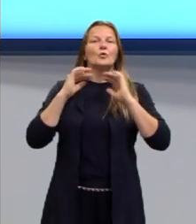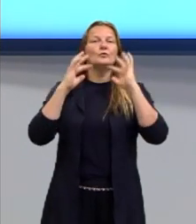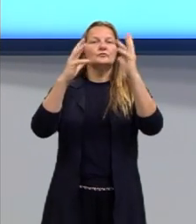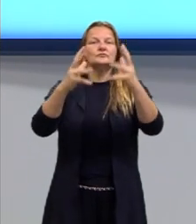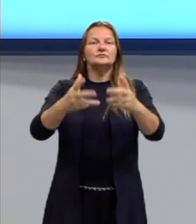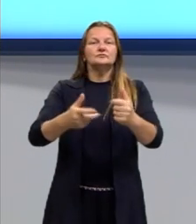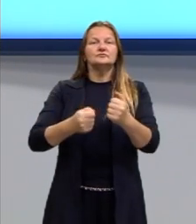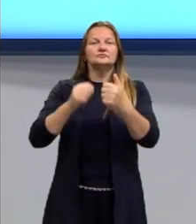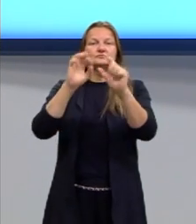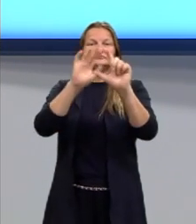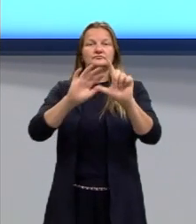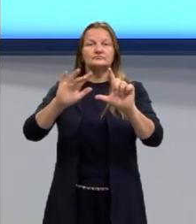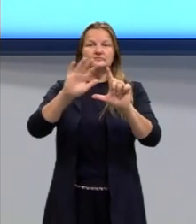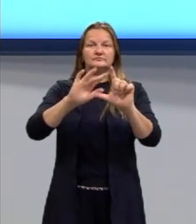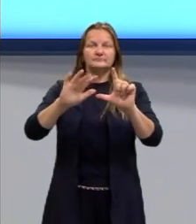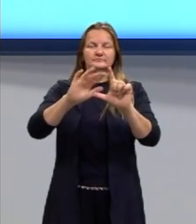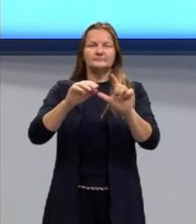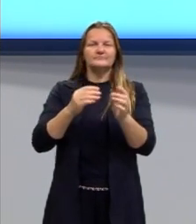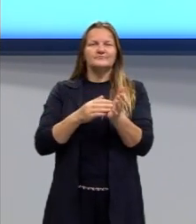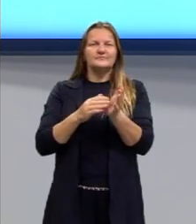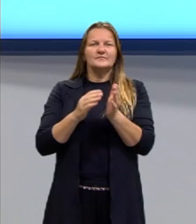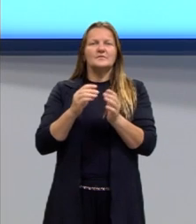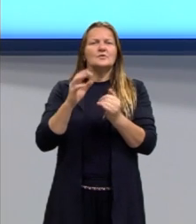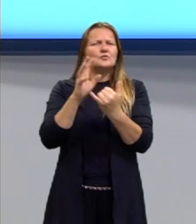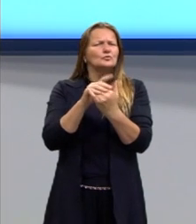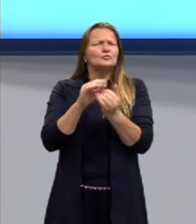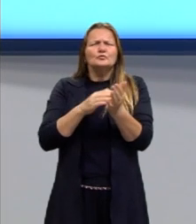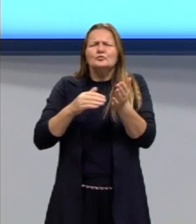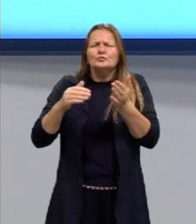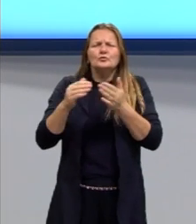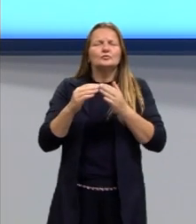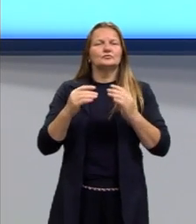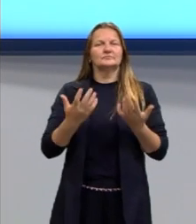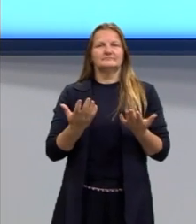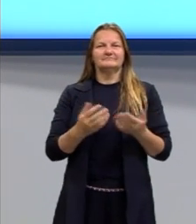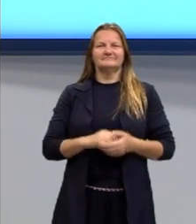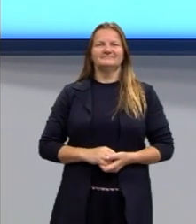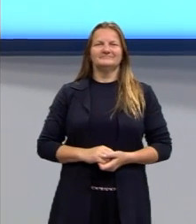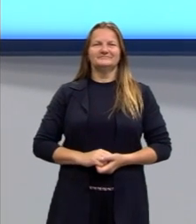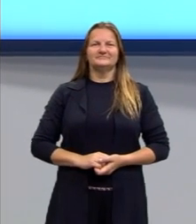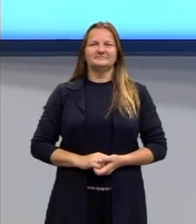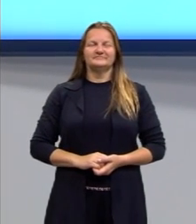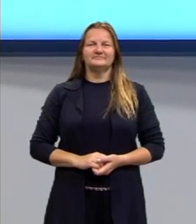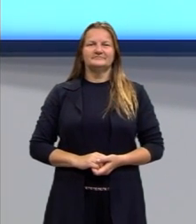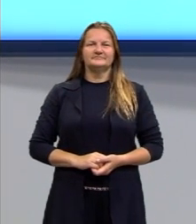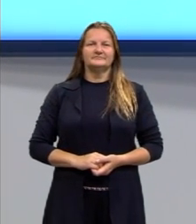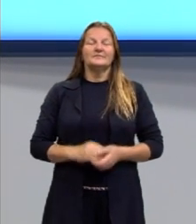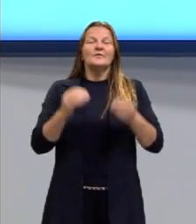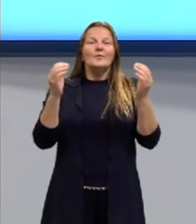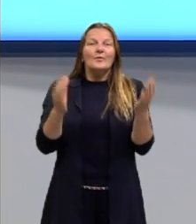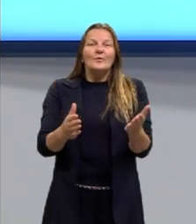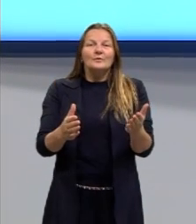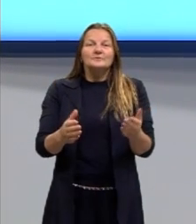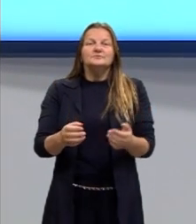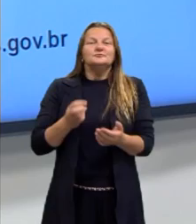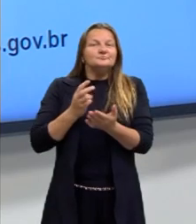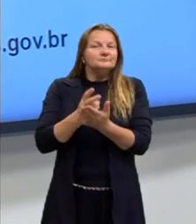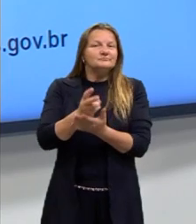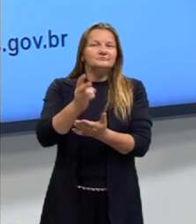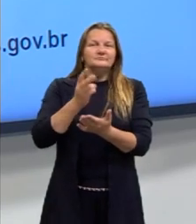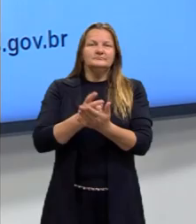que vocês vão ter acesso ao YouTube, todas as aulas que já estão por lá. Hoje nós vamos dar então